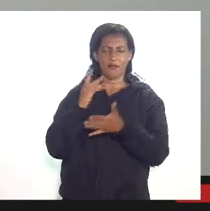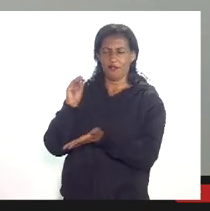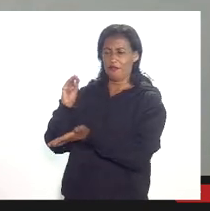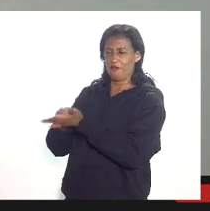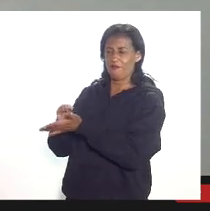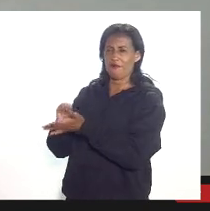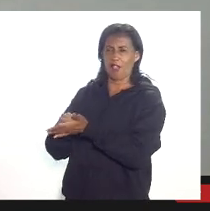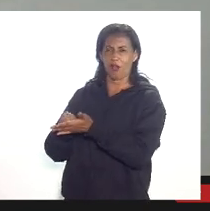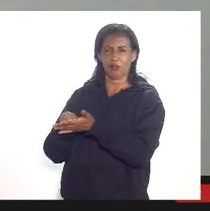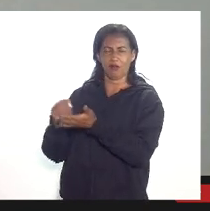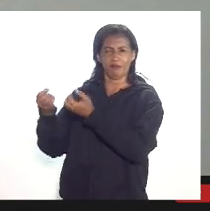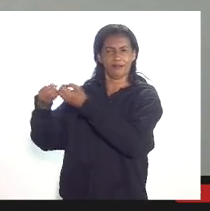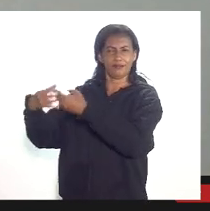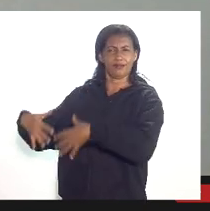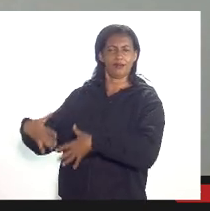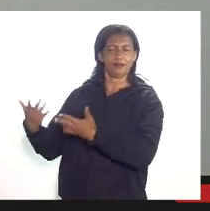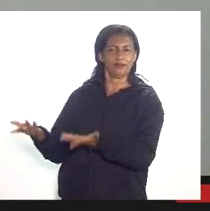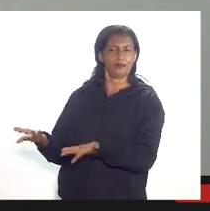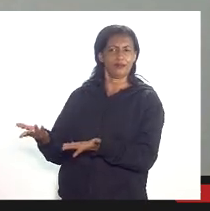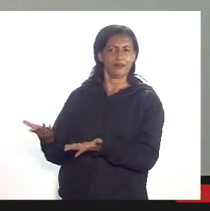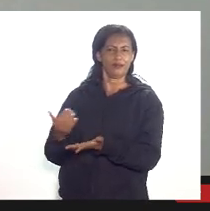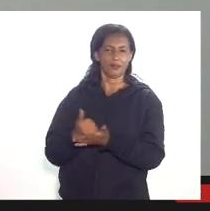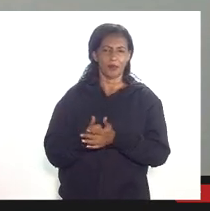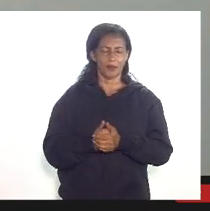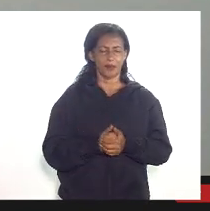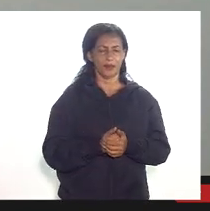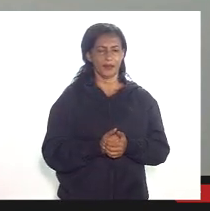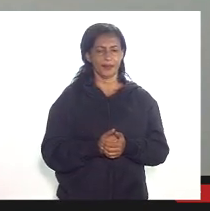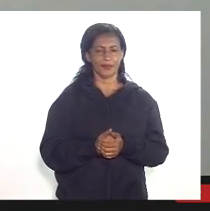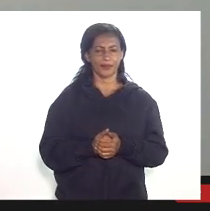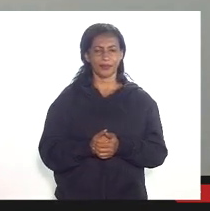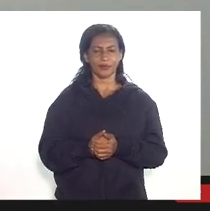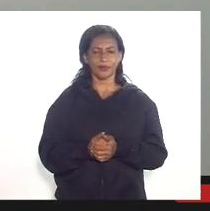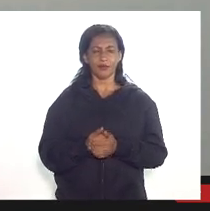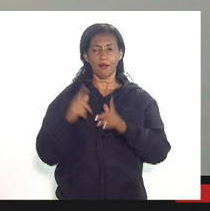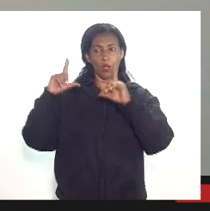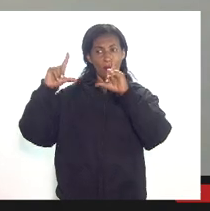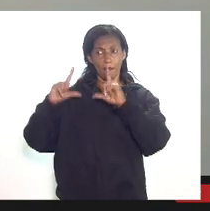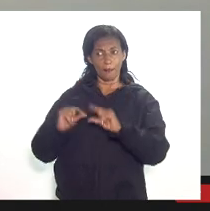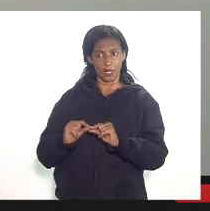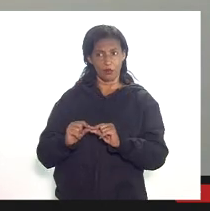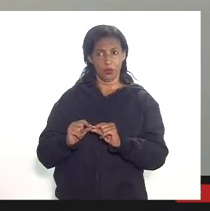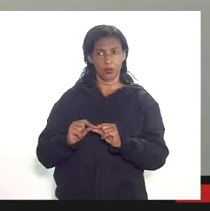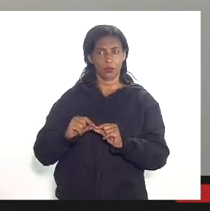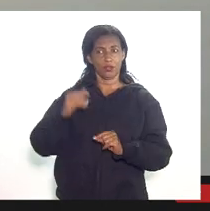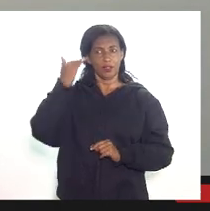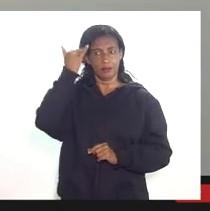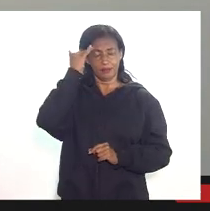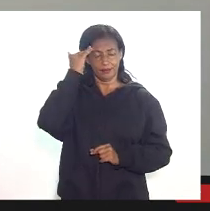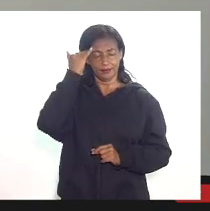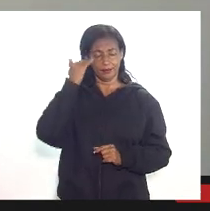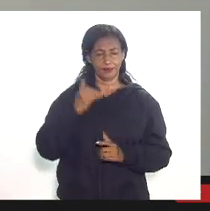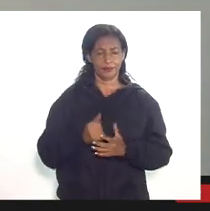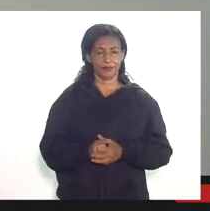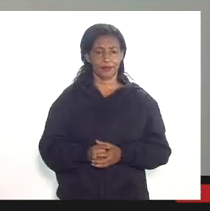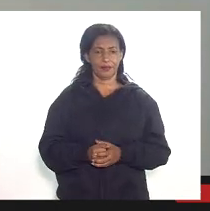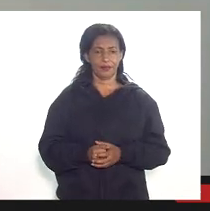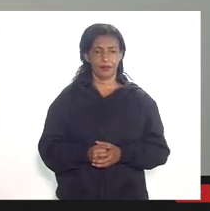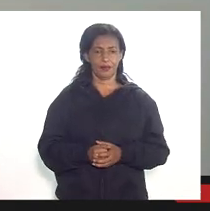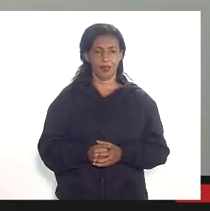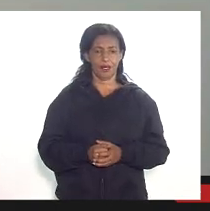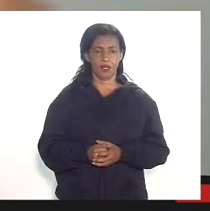decadência porque isso para mim feriria demais vamos dizer assim o mínimo do censo eu estou aqui